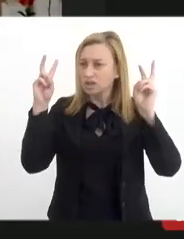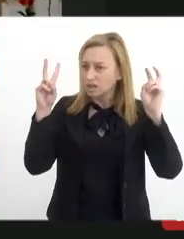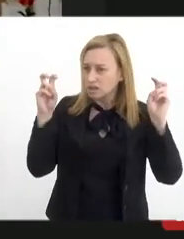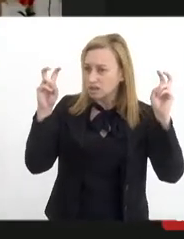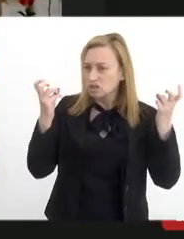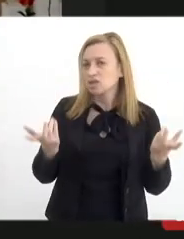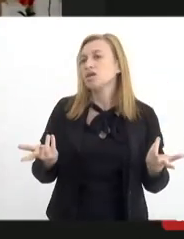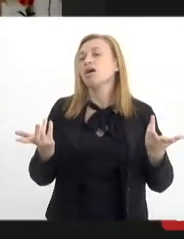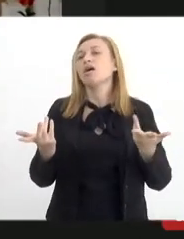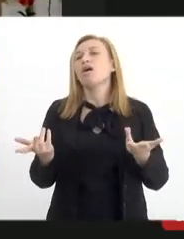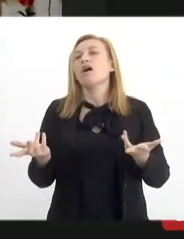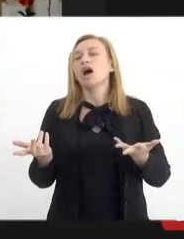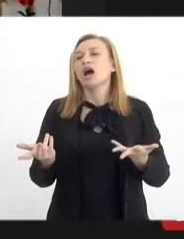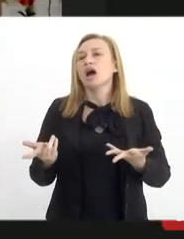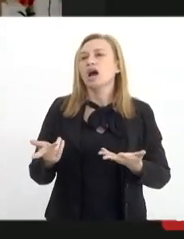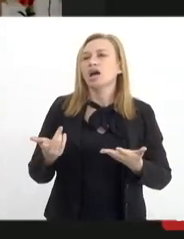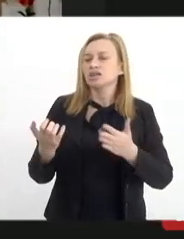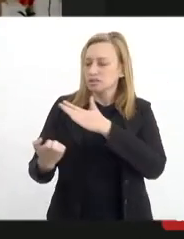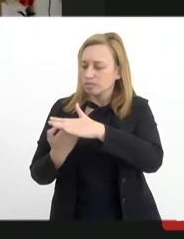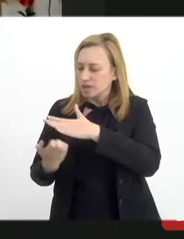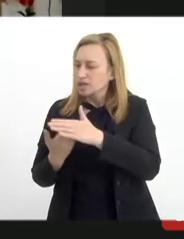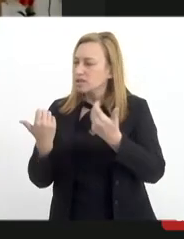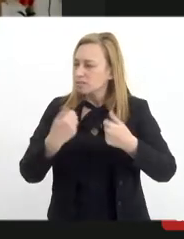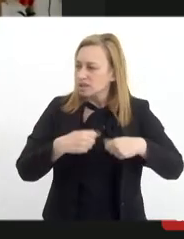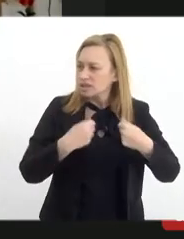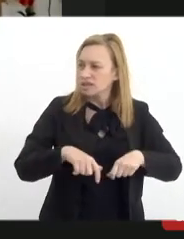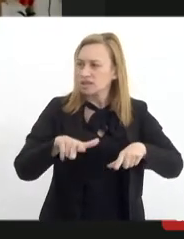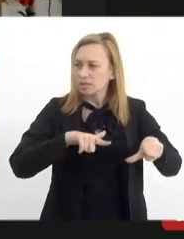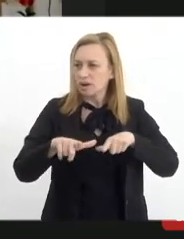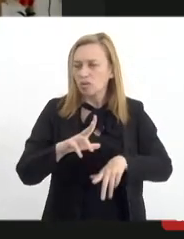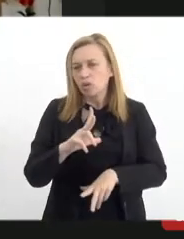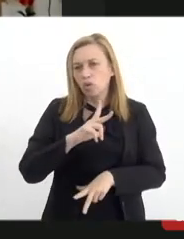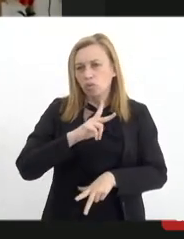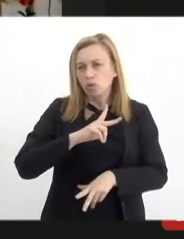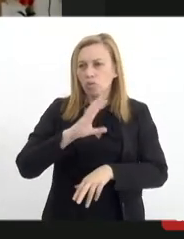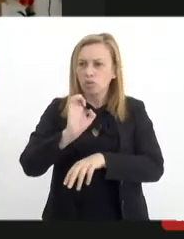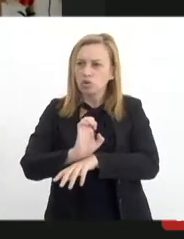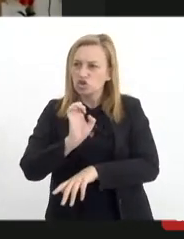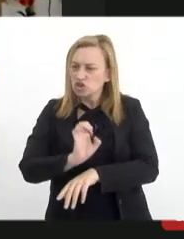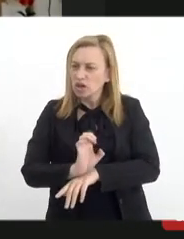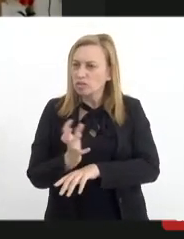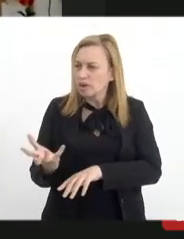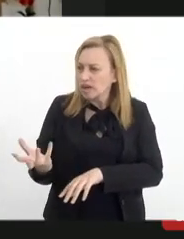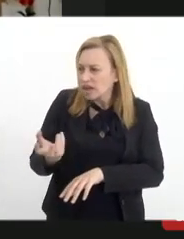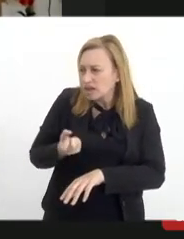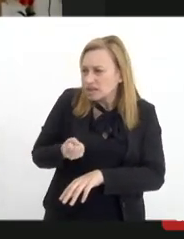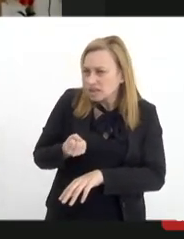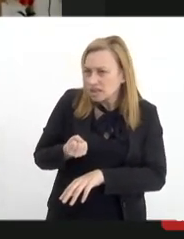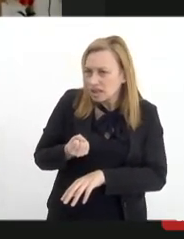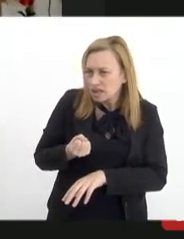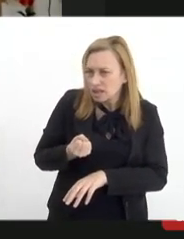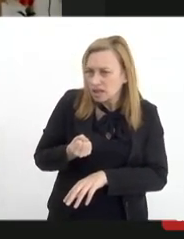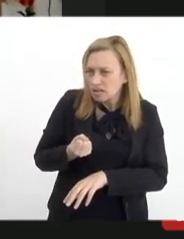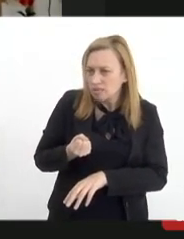precisam ser trabalhadas pelo próprio Estado para que recebam esses